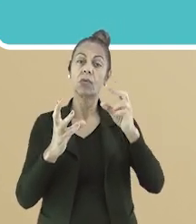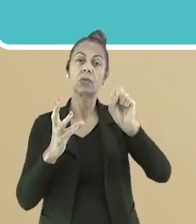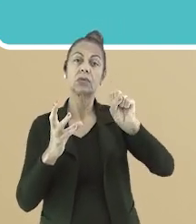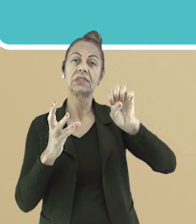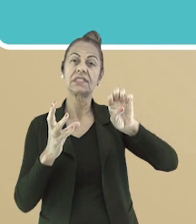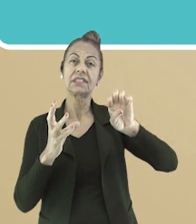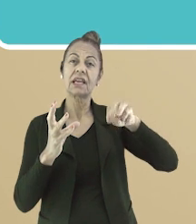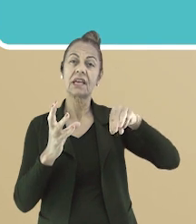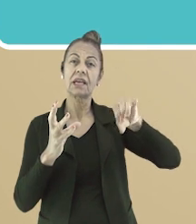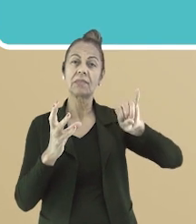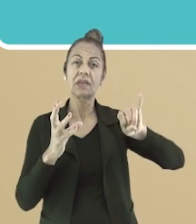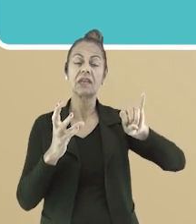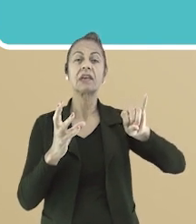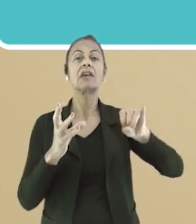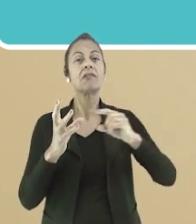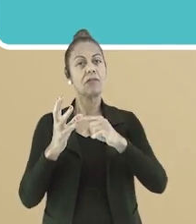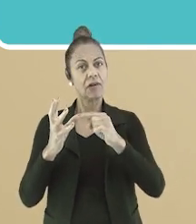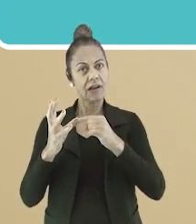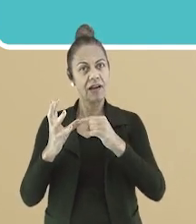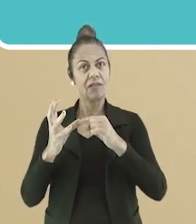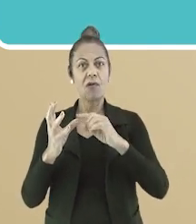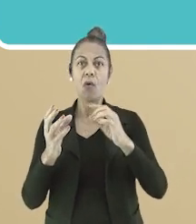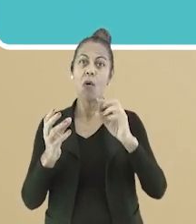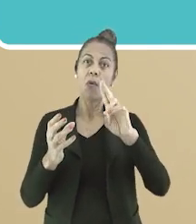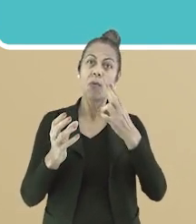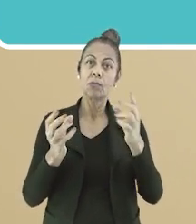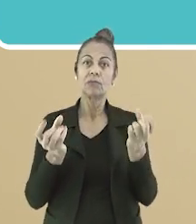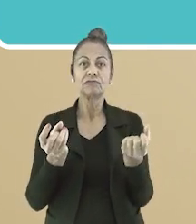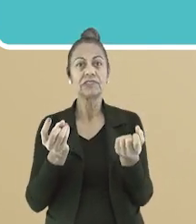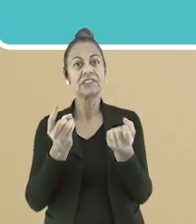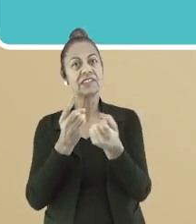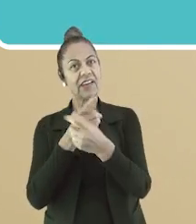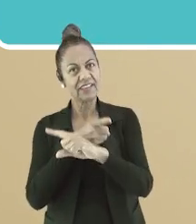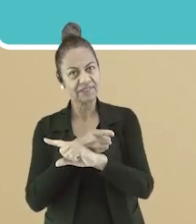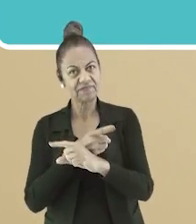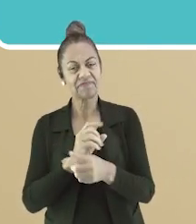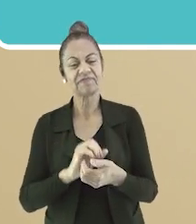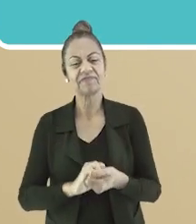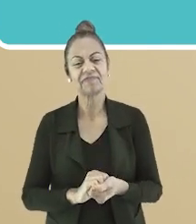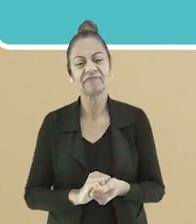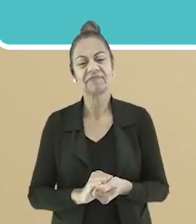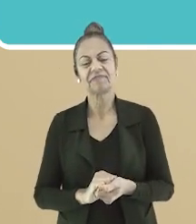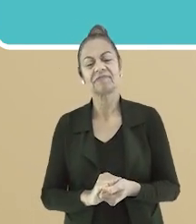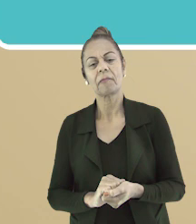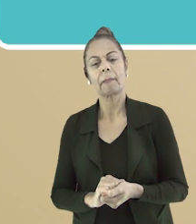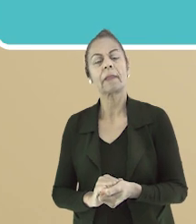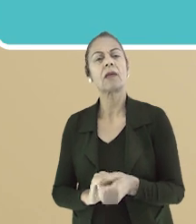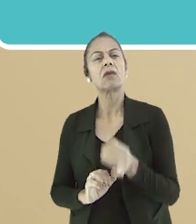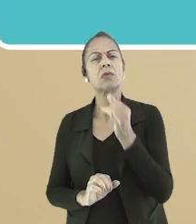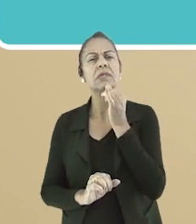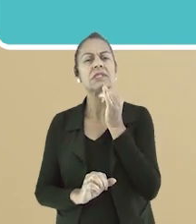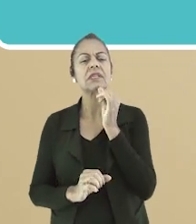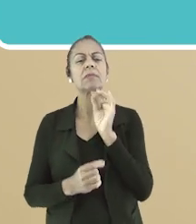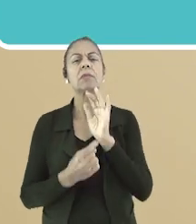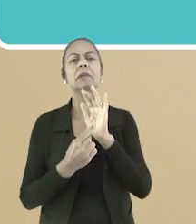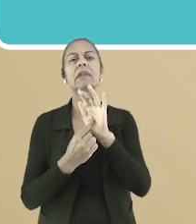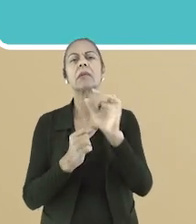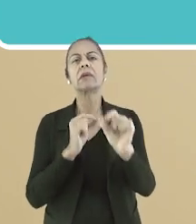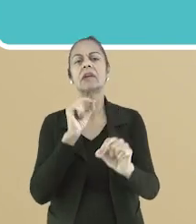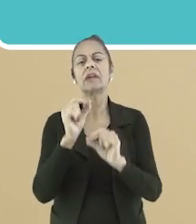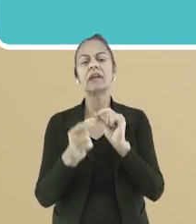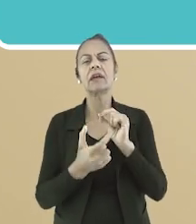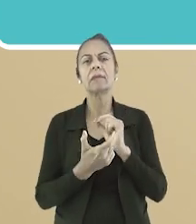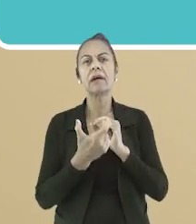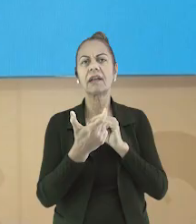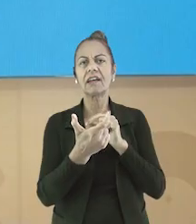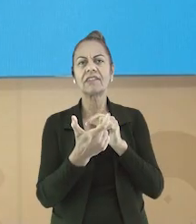e uma vogal, ou vice-versa. Os ditongos abertos tônicos EI e OI perderam o